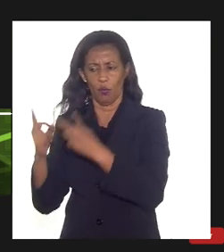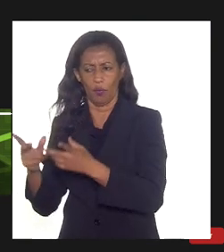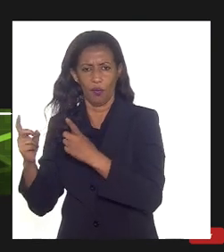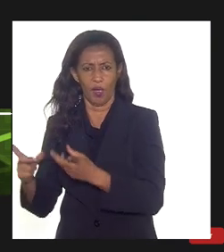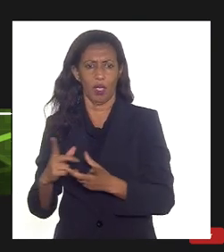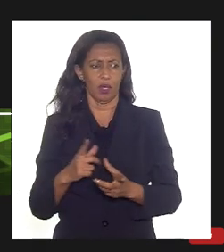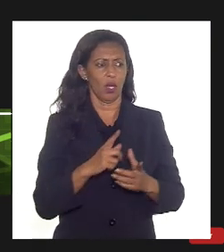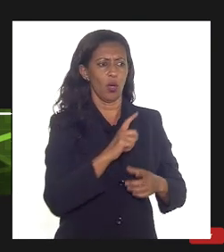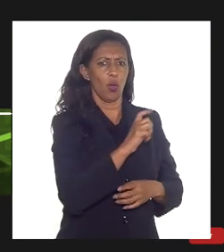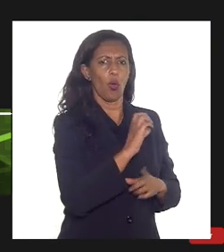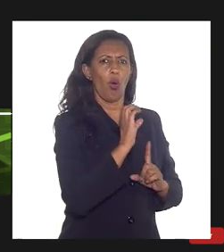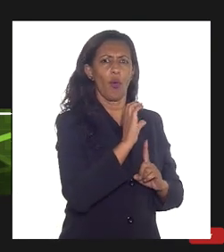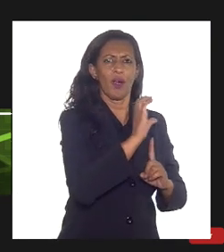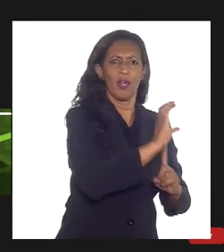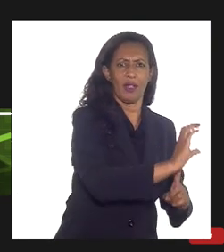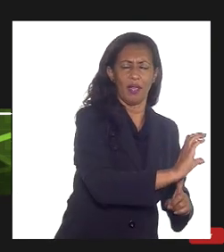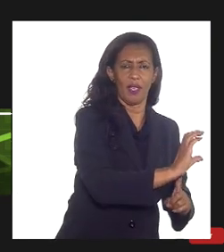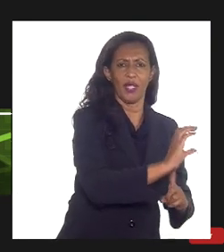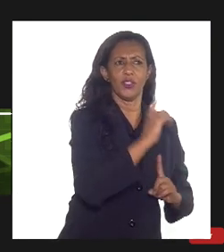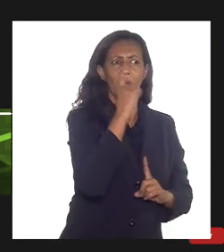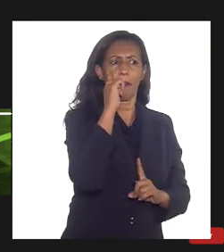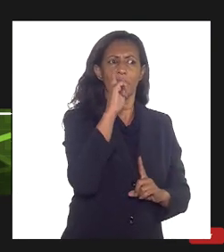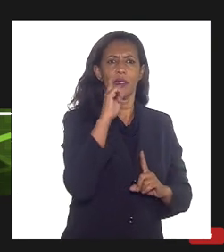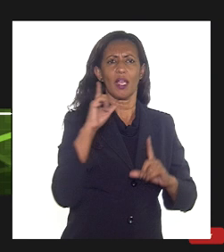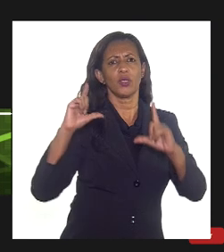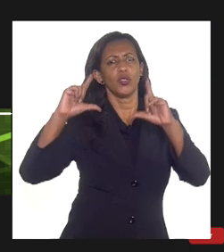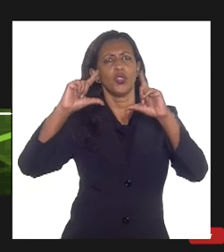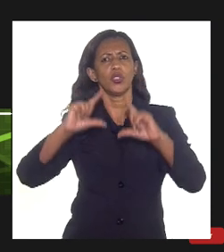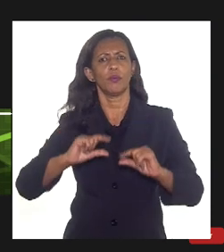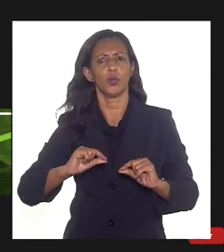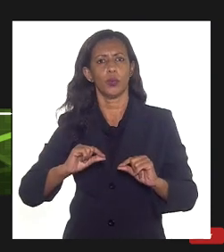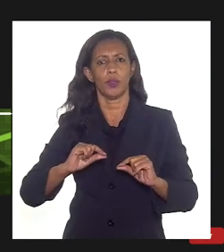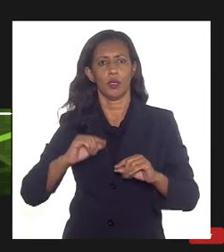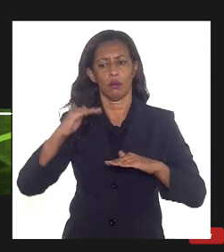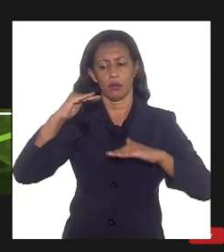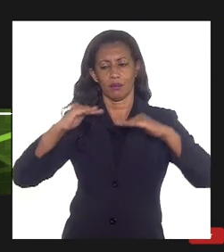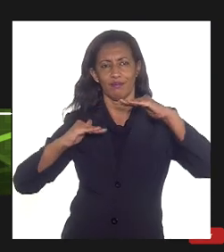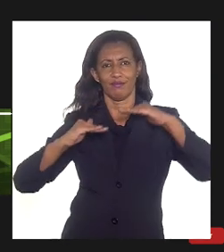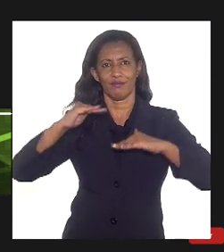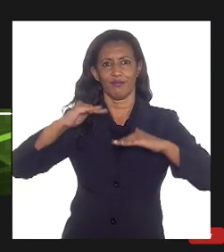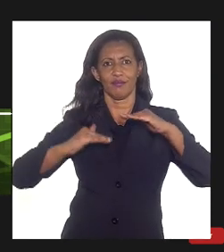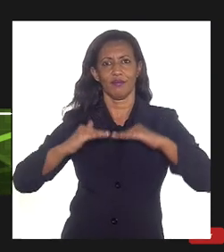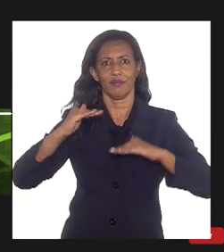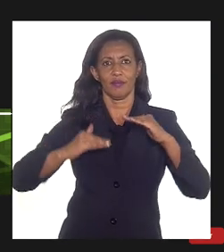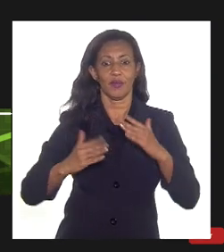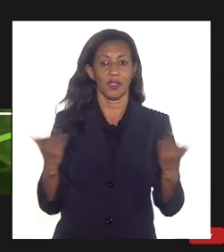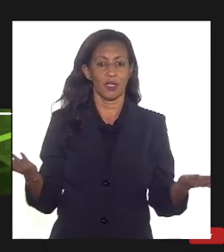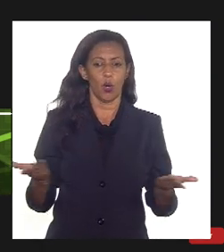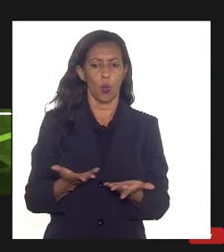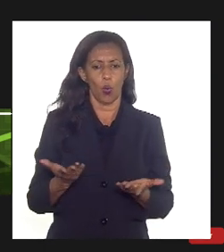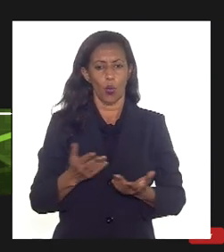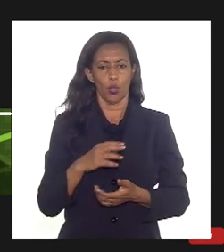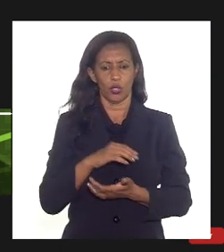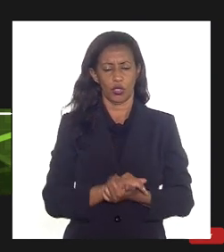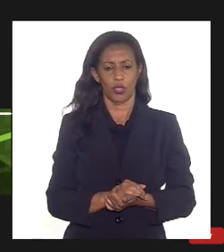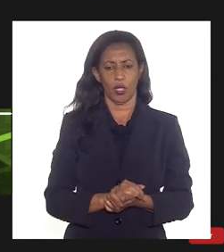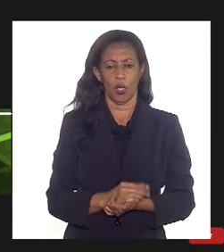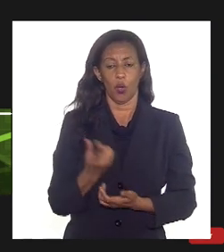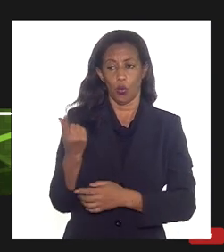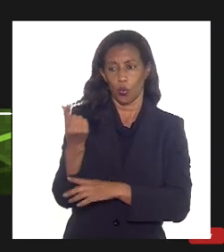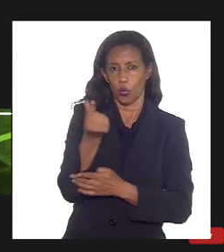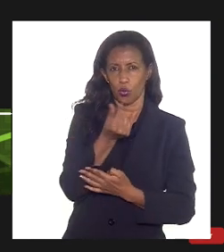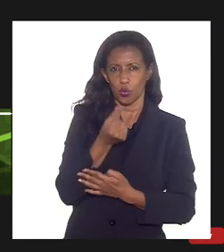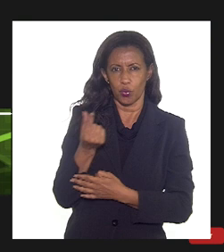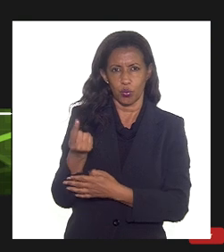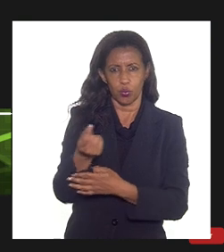nós vimos que o ideal seria reduzir um pouco esse amortecimento e assim fizemos de tal maneira que hoje no NMG os preços tomam a